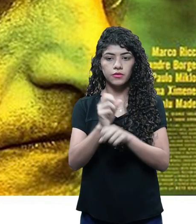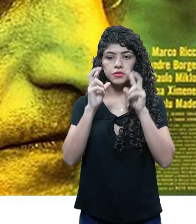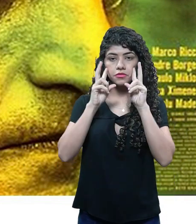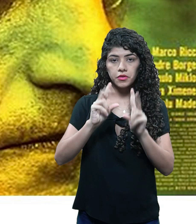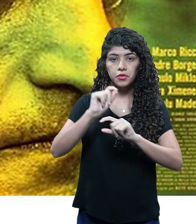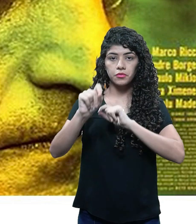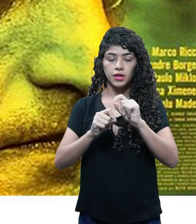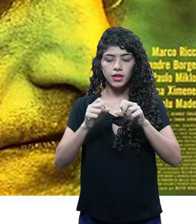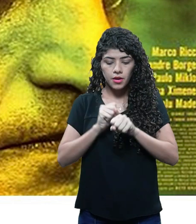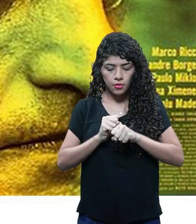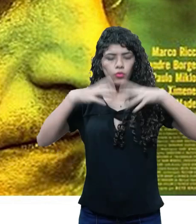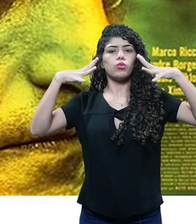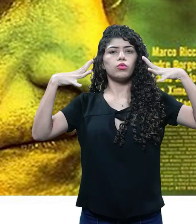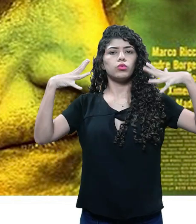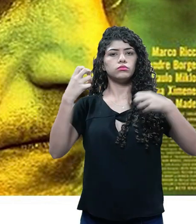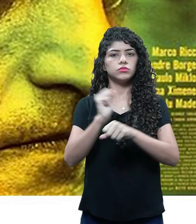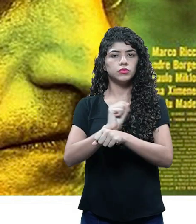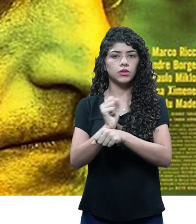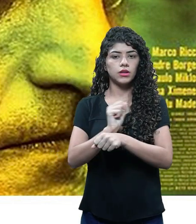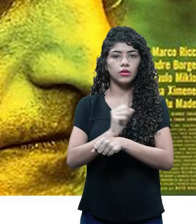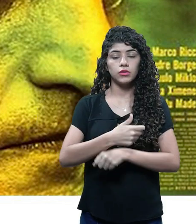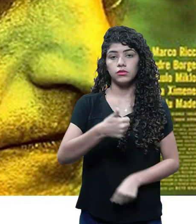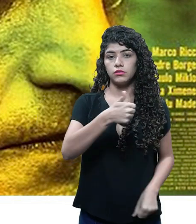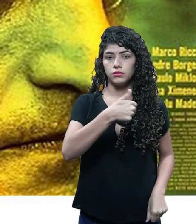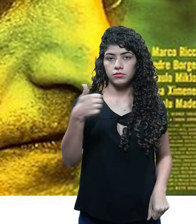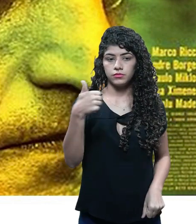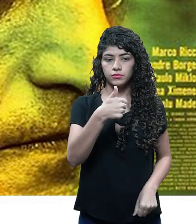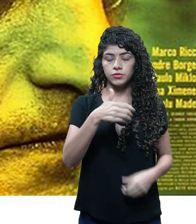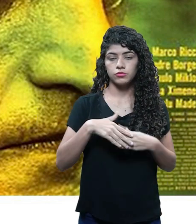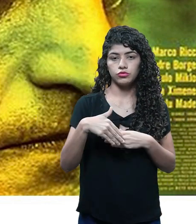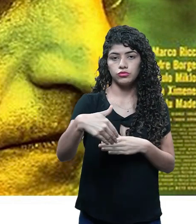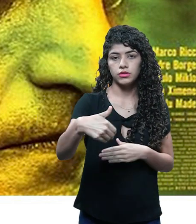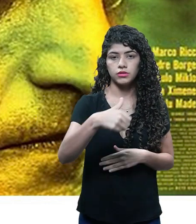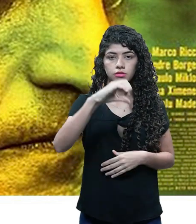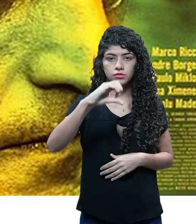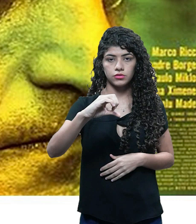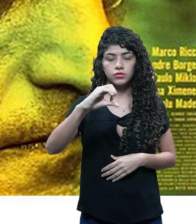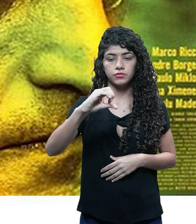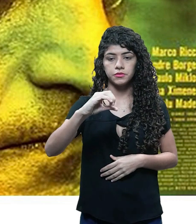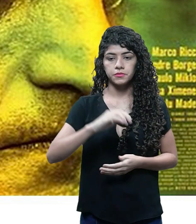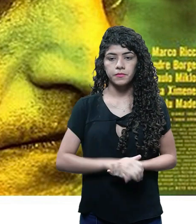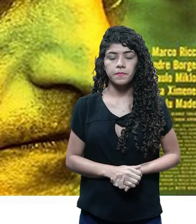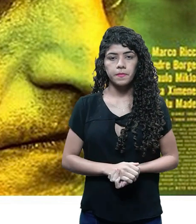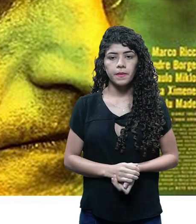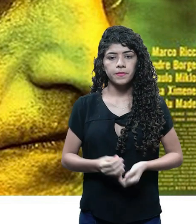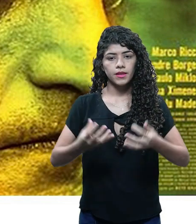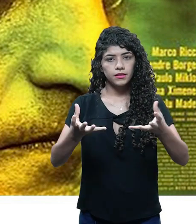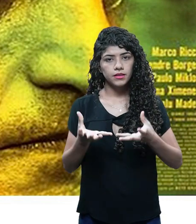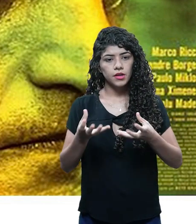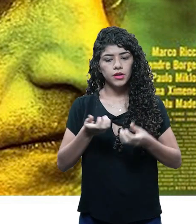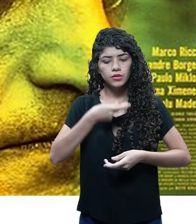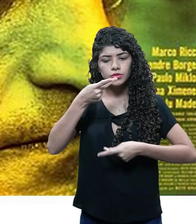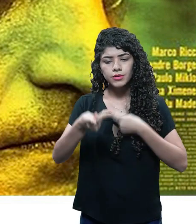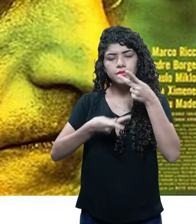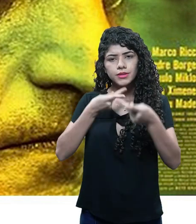a clássica cena da explosão. Cena onze. Continuação da cena nove. Estevam insiste em